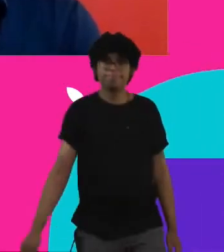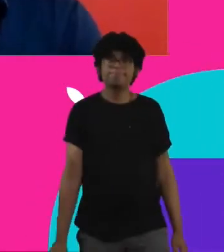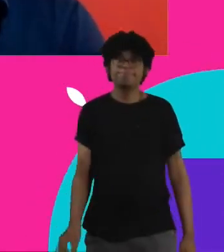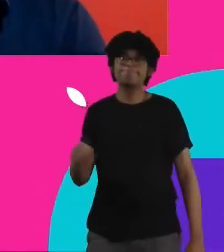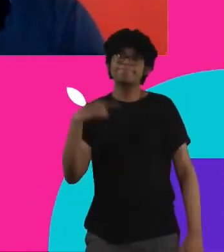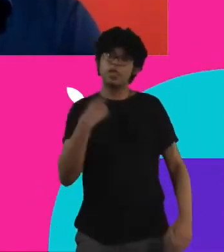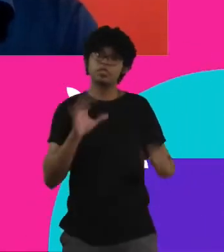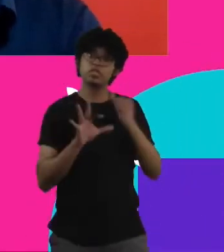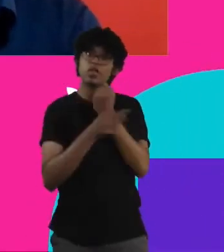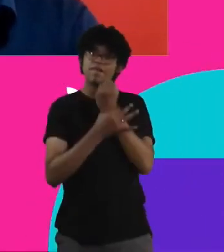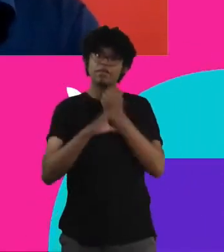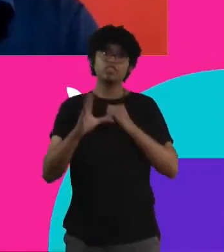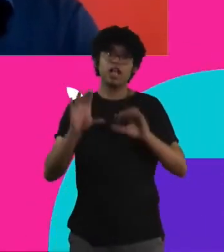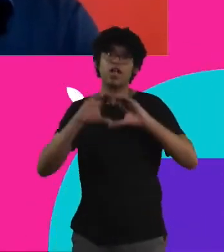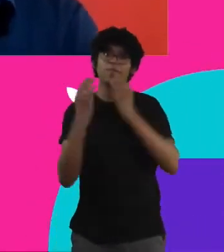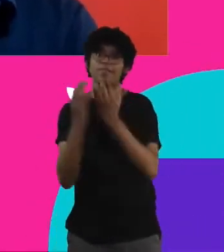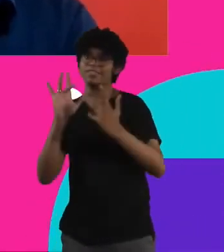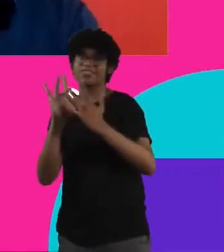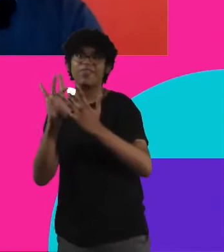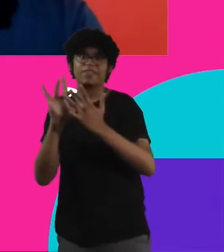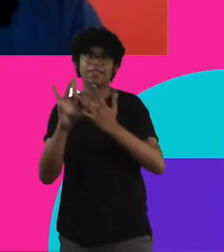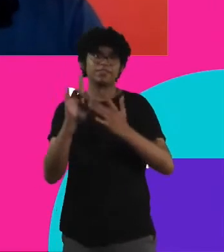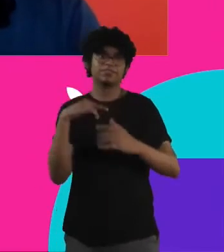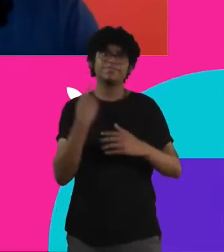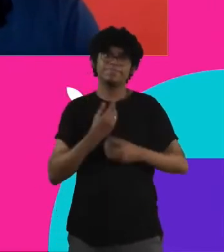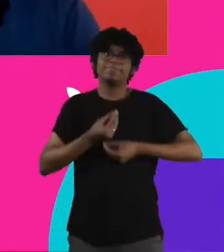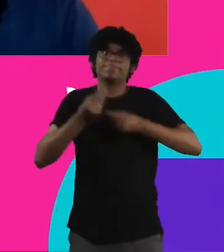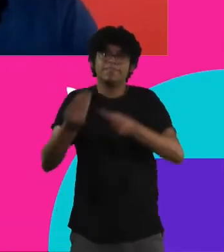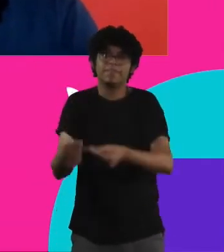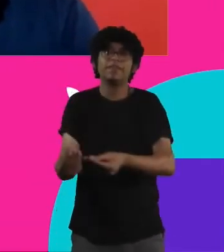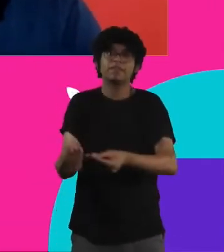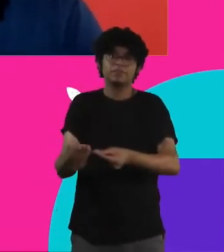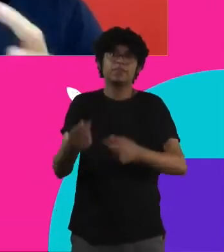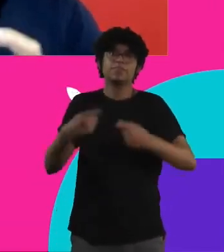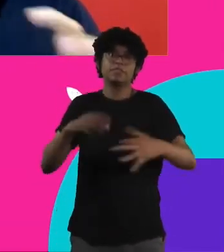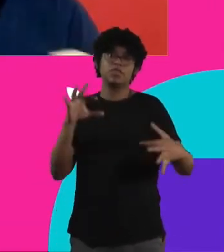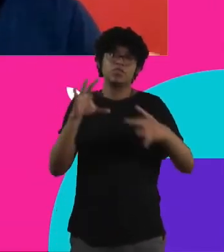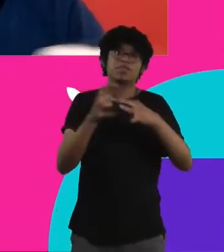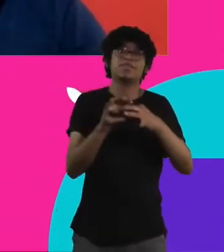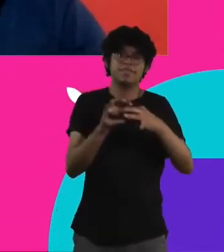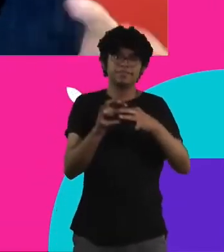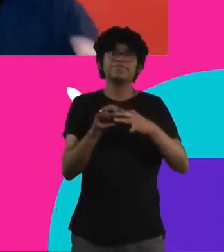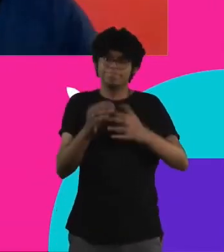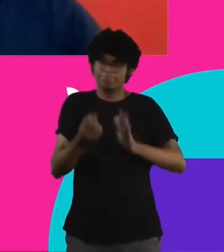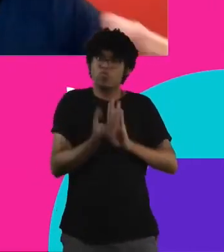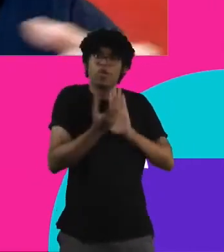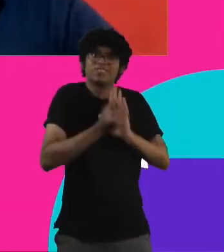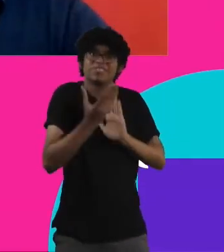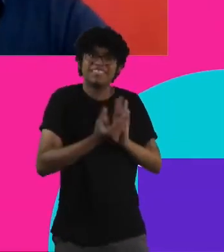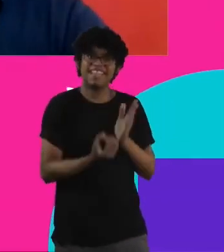dessas comunidades, porque a gente entrega no que a gente se coloca, mas a gente, de fato, tem que se unir para produzir essas políticas